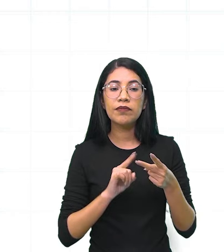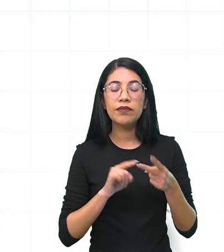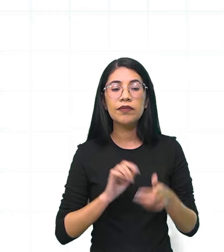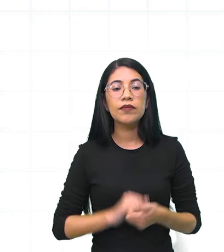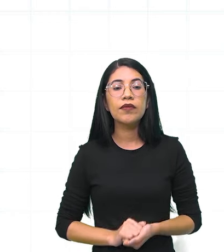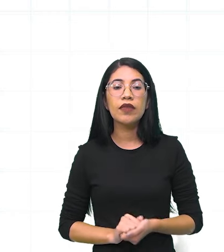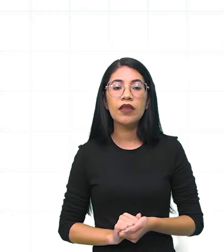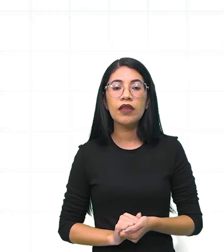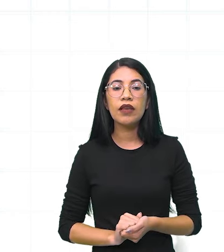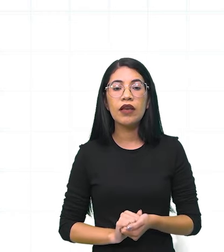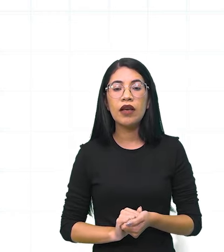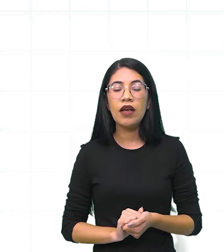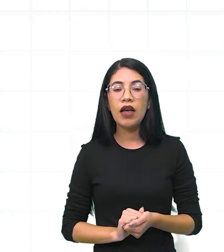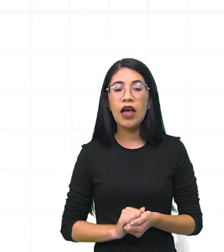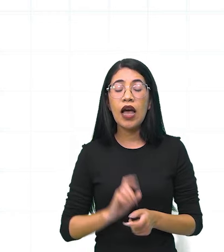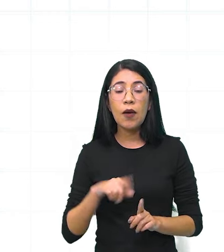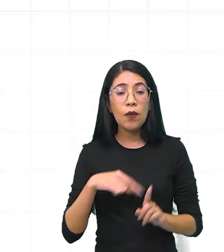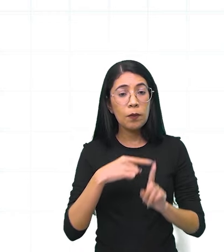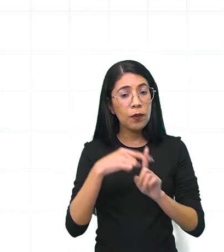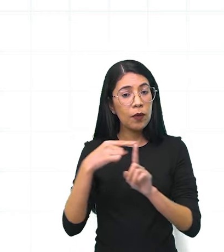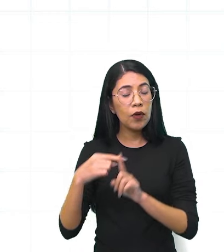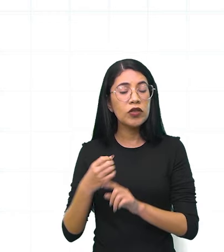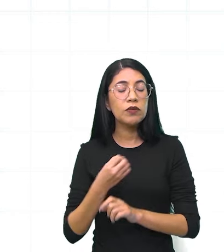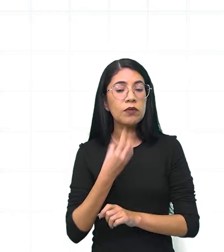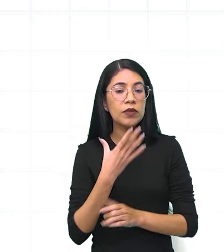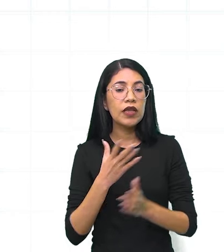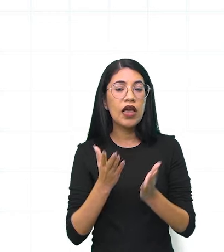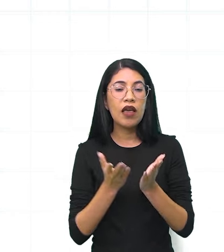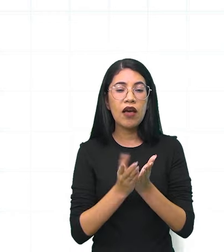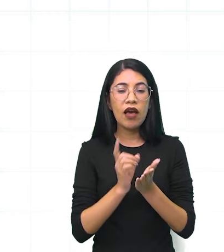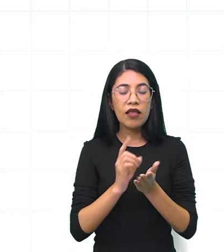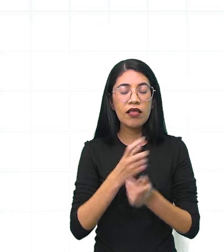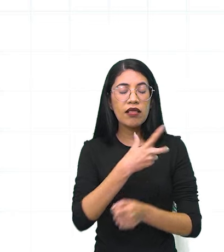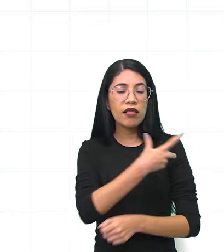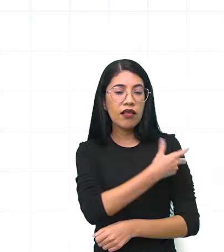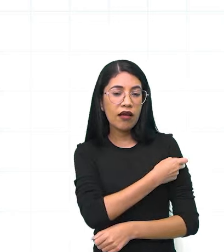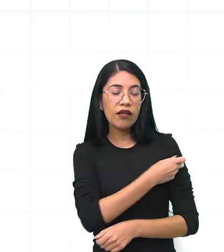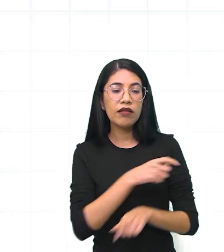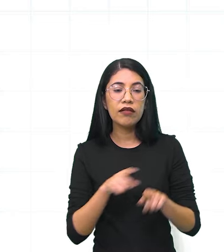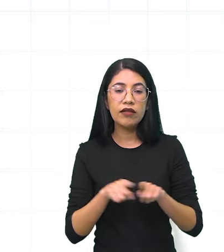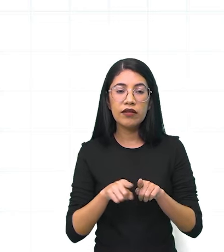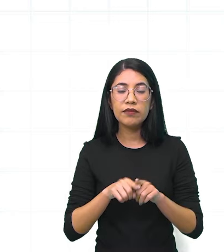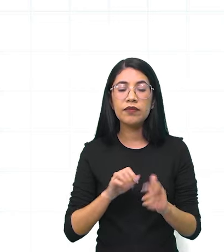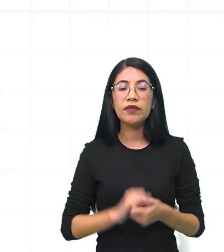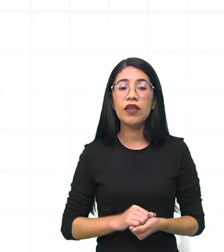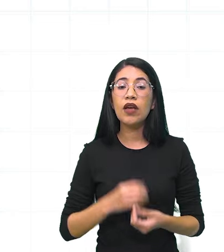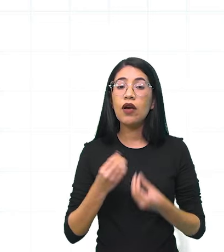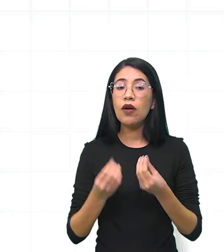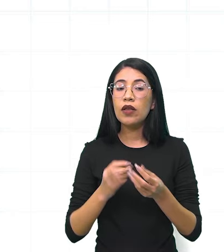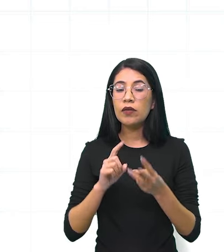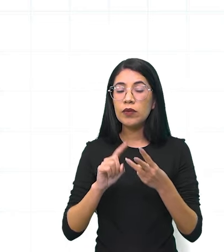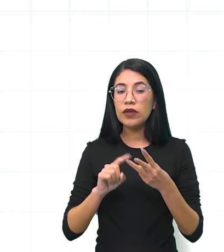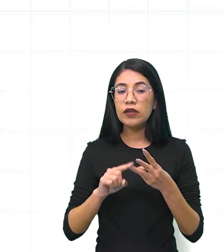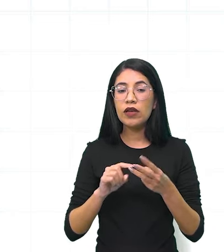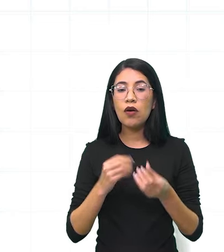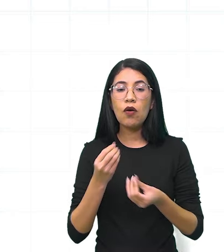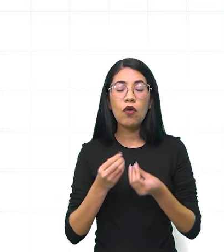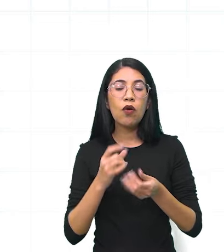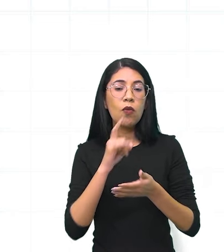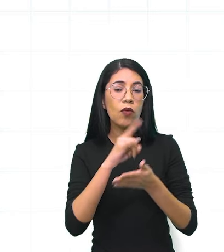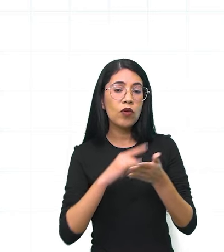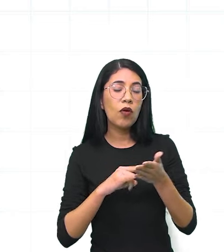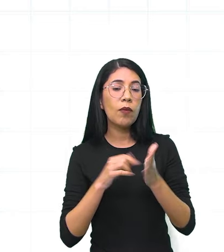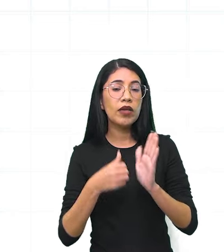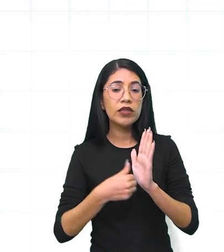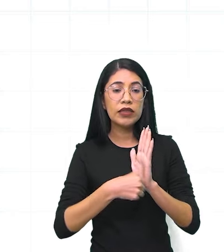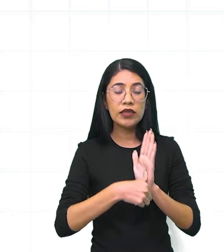B, as vantagens de ter uma carteirinha. Letra C, como receber documentos de